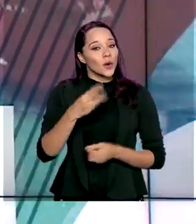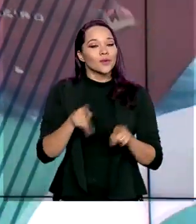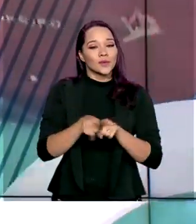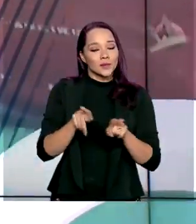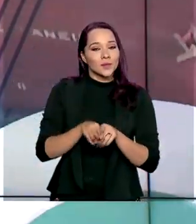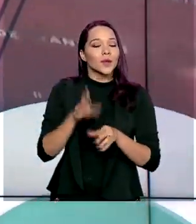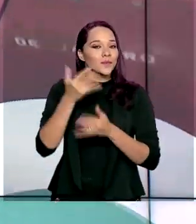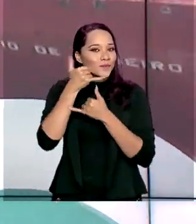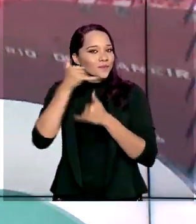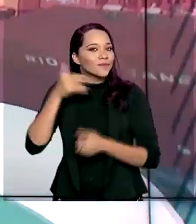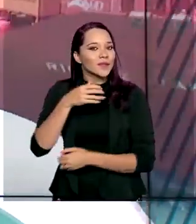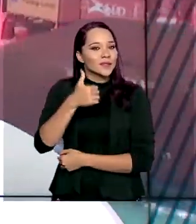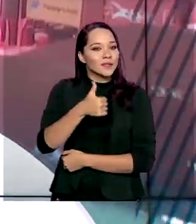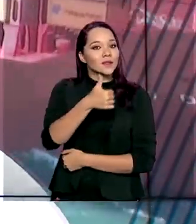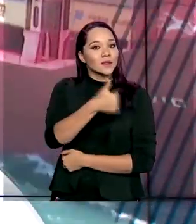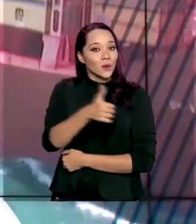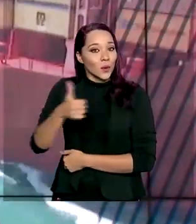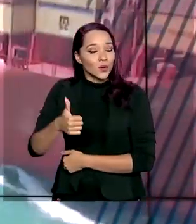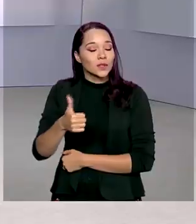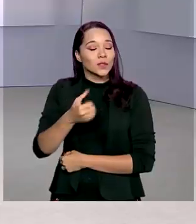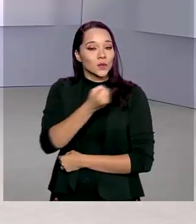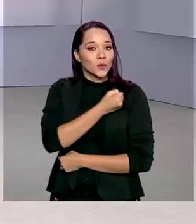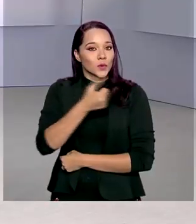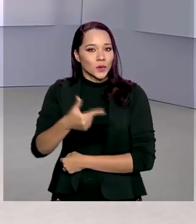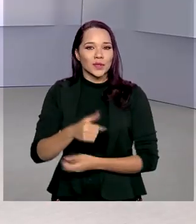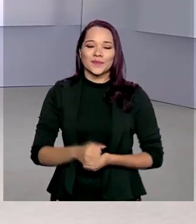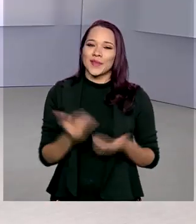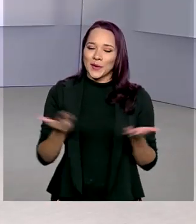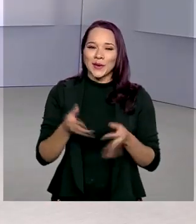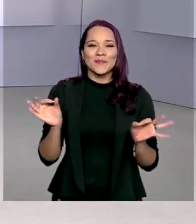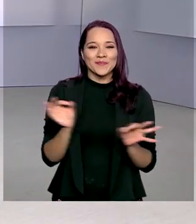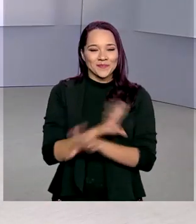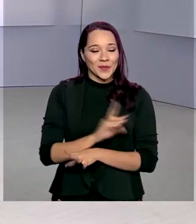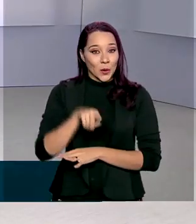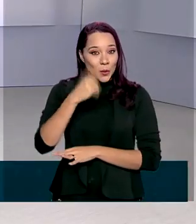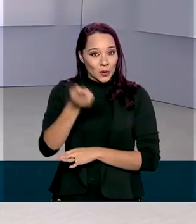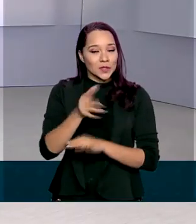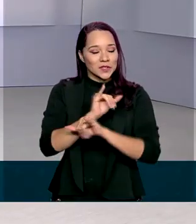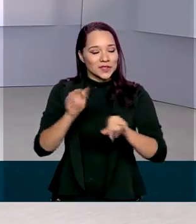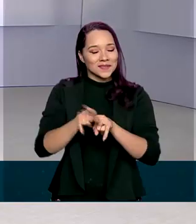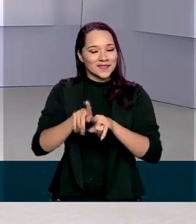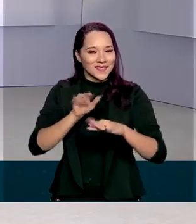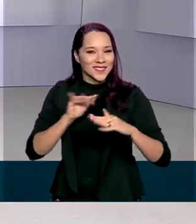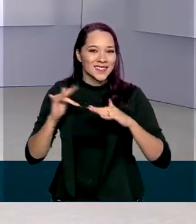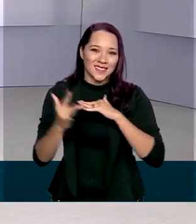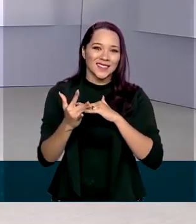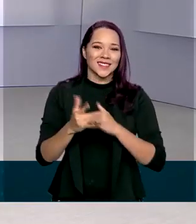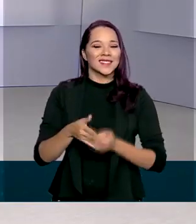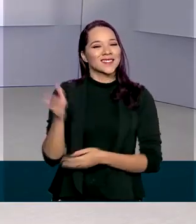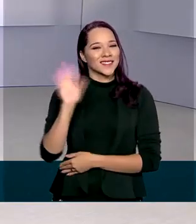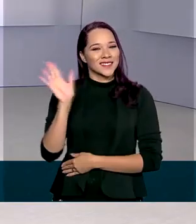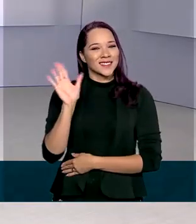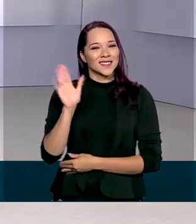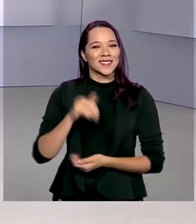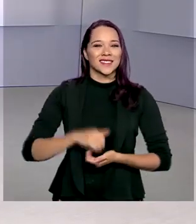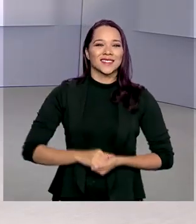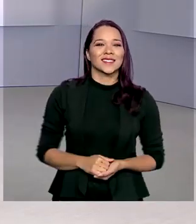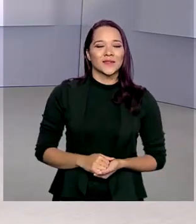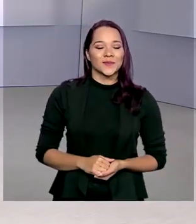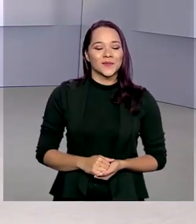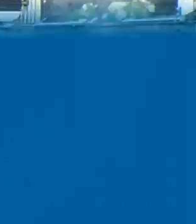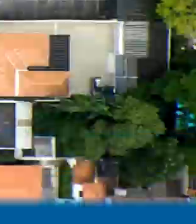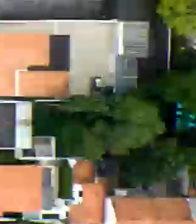DISC 111, opção 2. A gente fica por aqui. Outras notícias também nas nossas redes sociais. Até a próxima edição. Transcrição